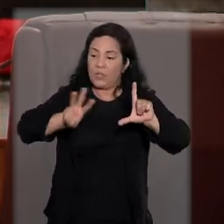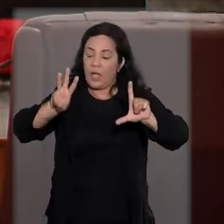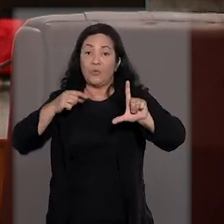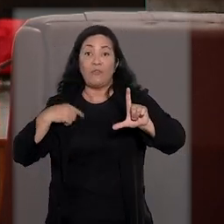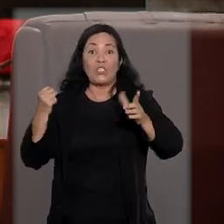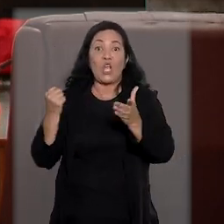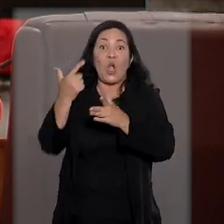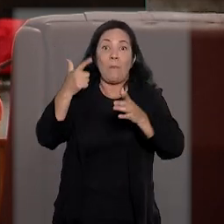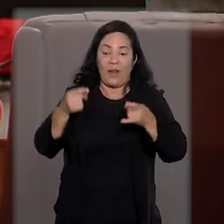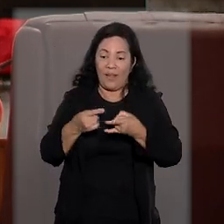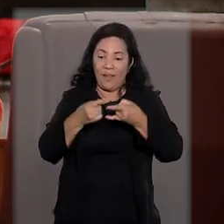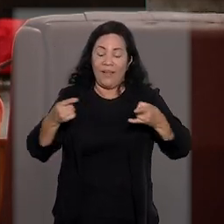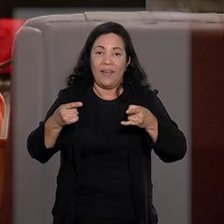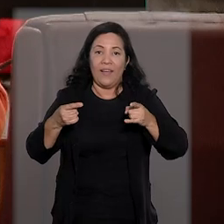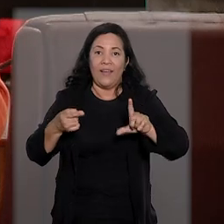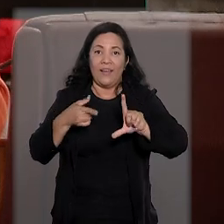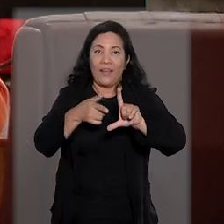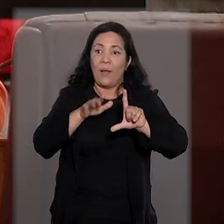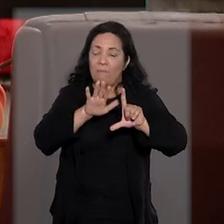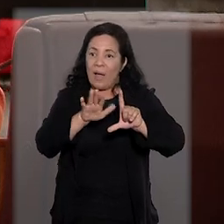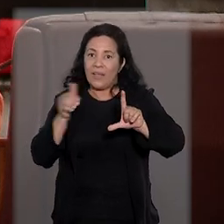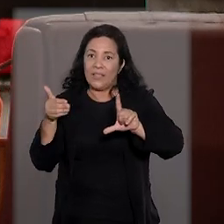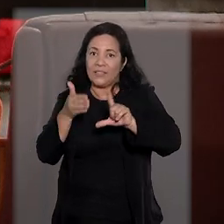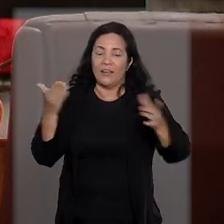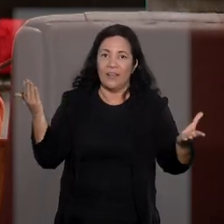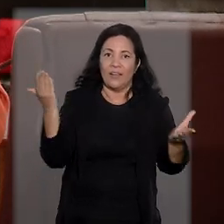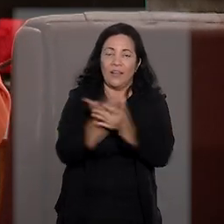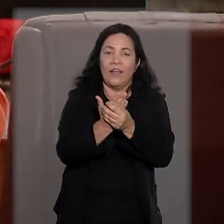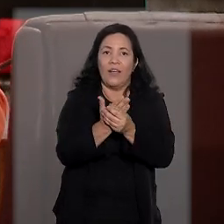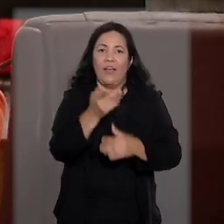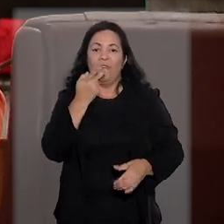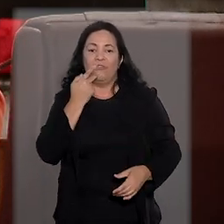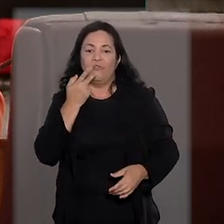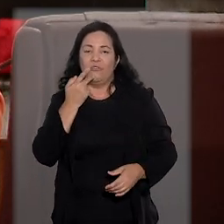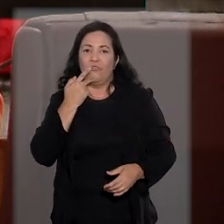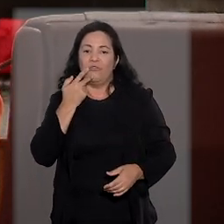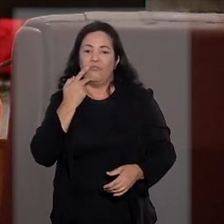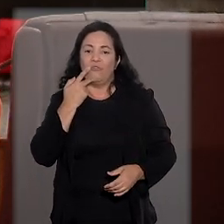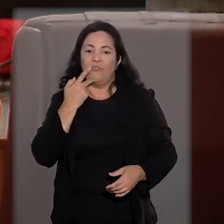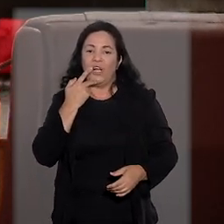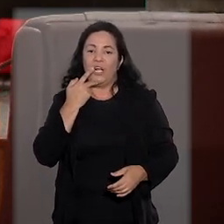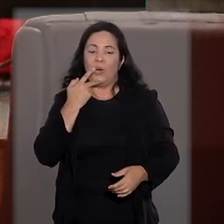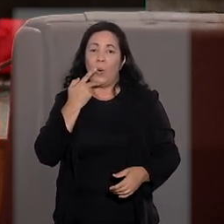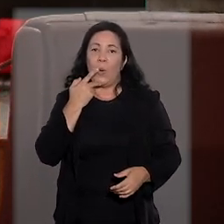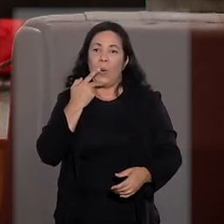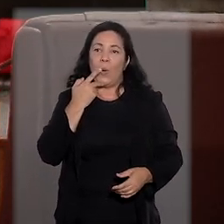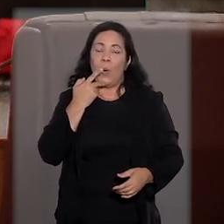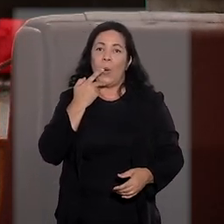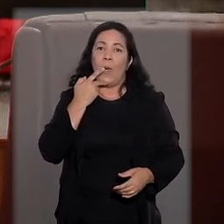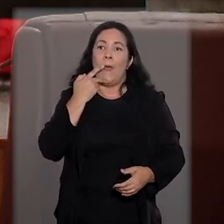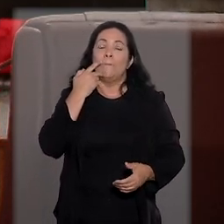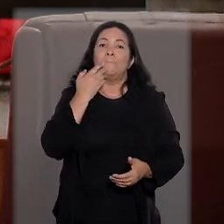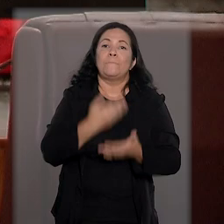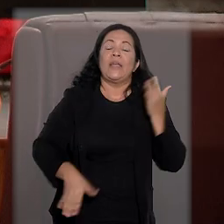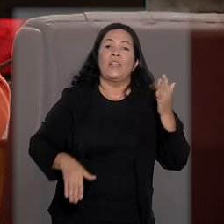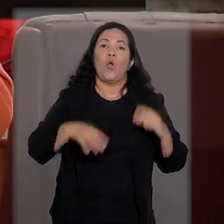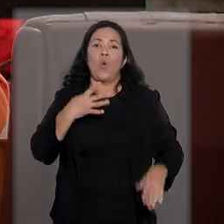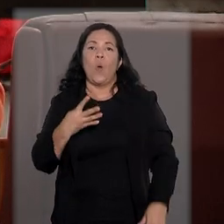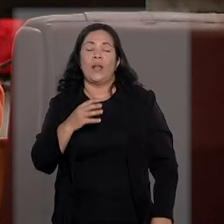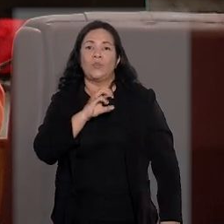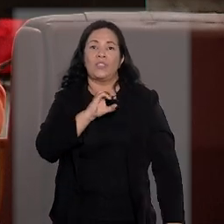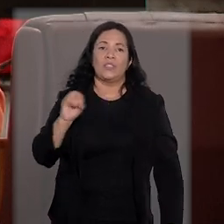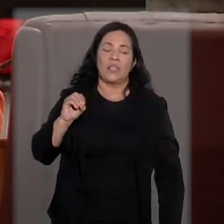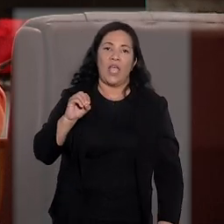Mas a vendedora dos ingressos ajuizou a ação de cobrança, alegando que teria sofrido 407 estornos de